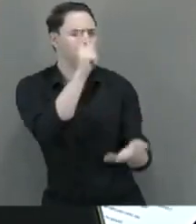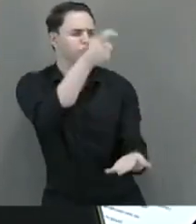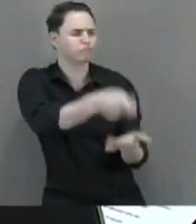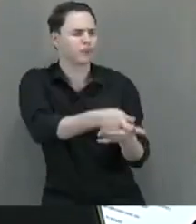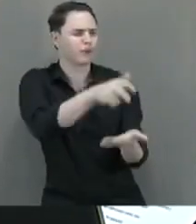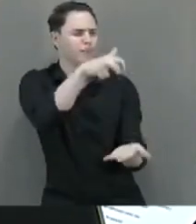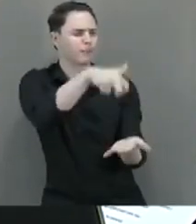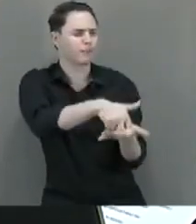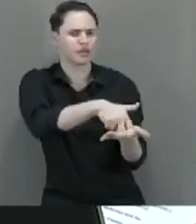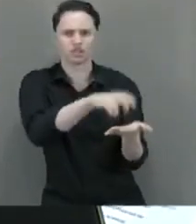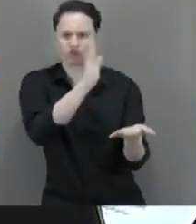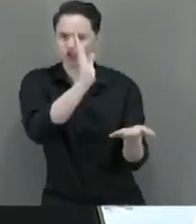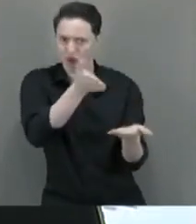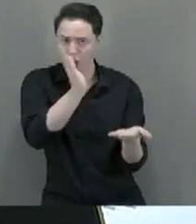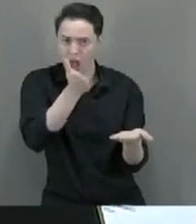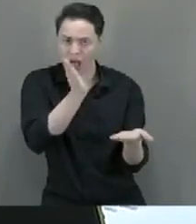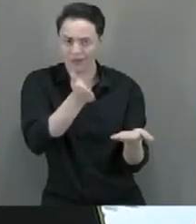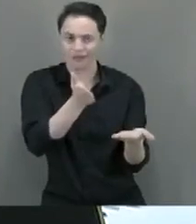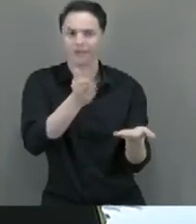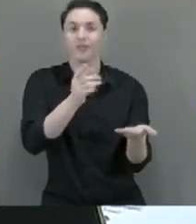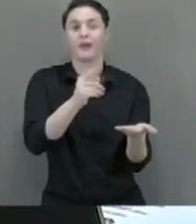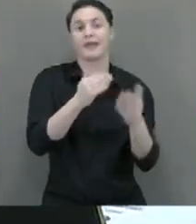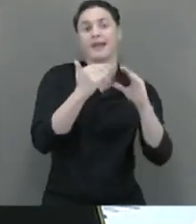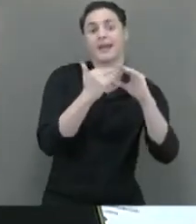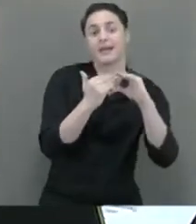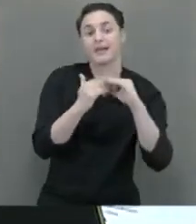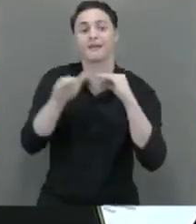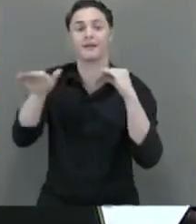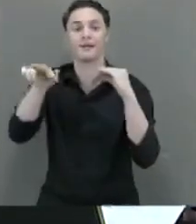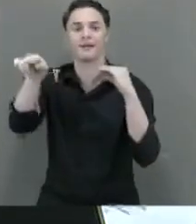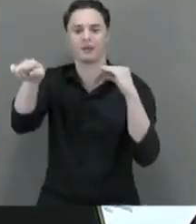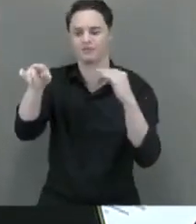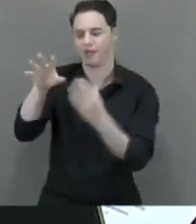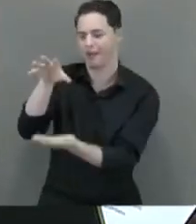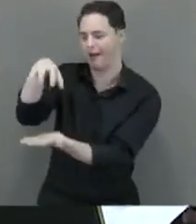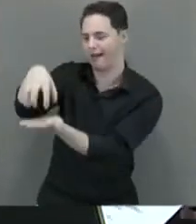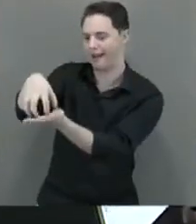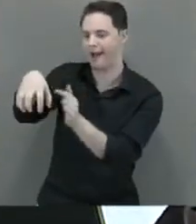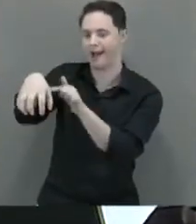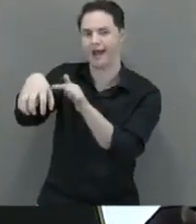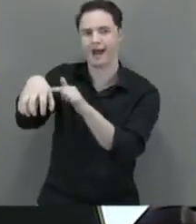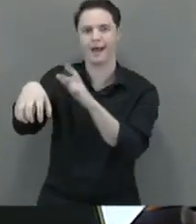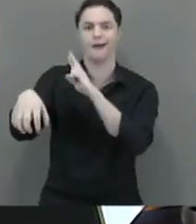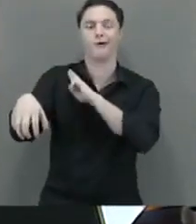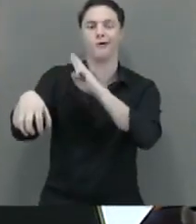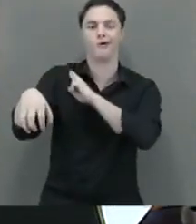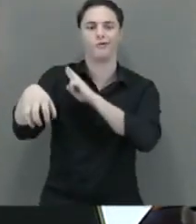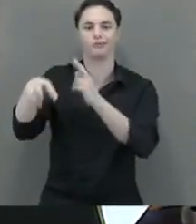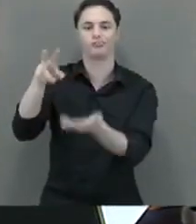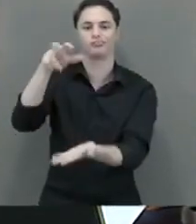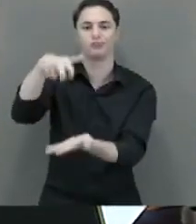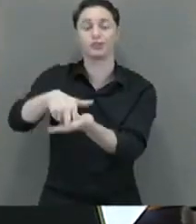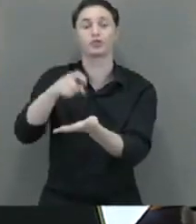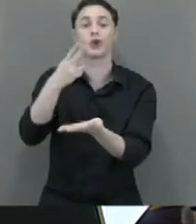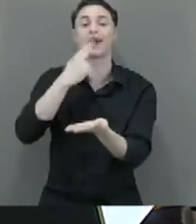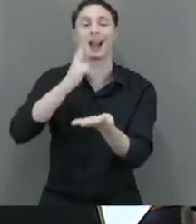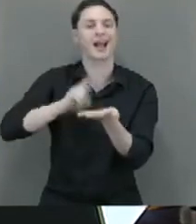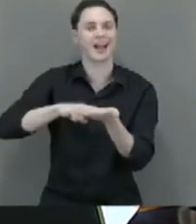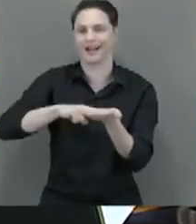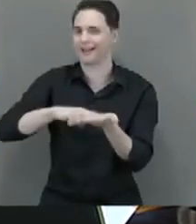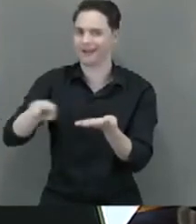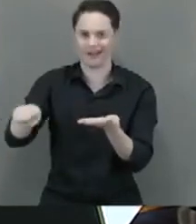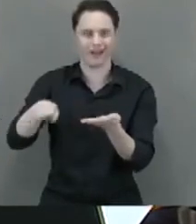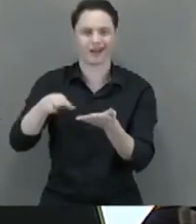penal condenatória, encaminha para o juízo da execução apenas uma carta de guia